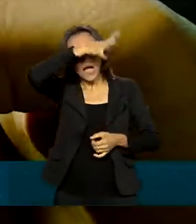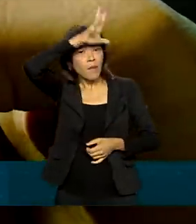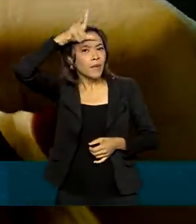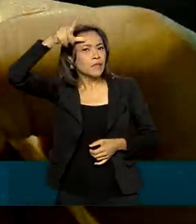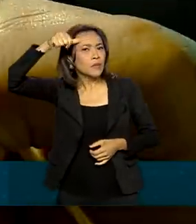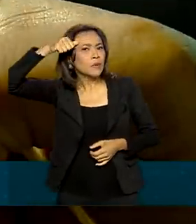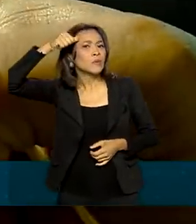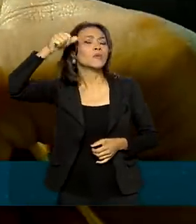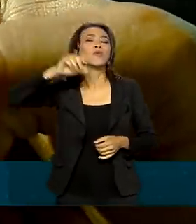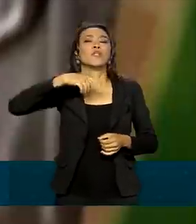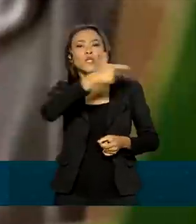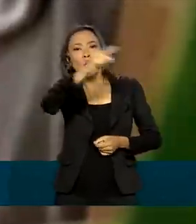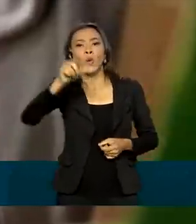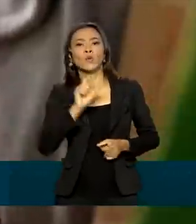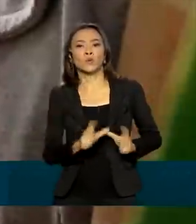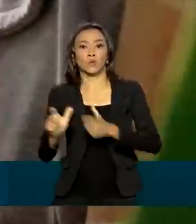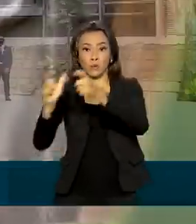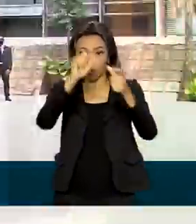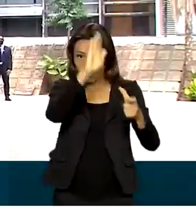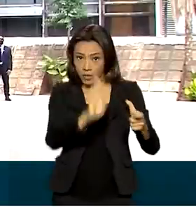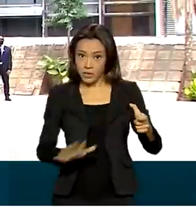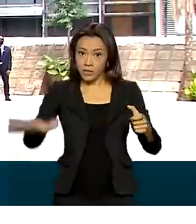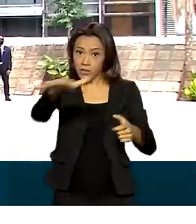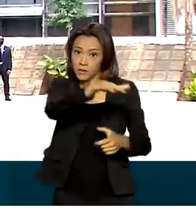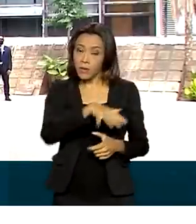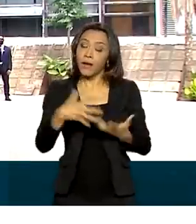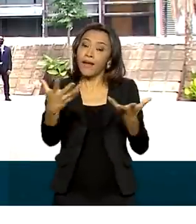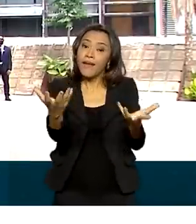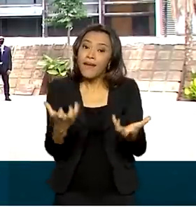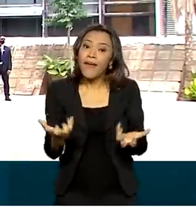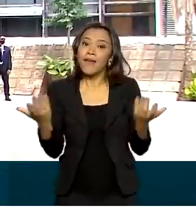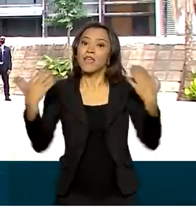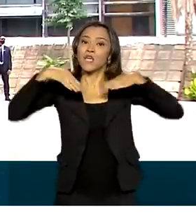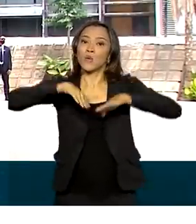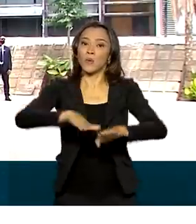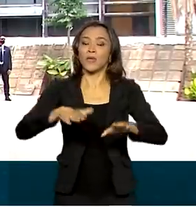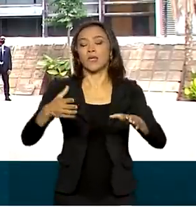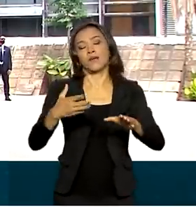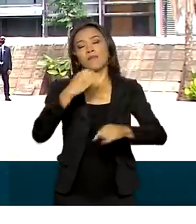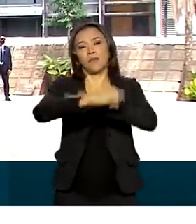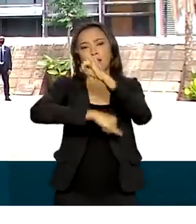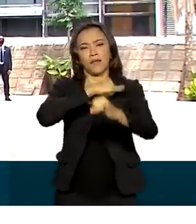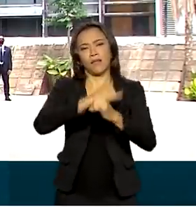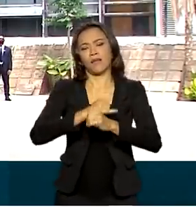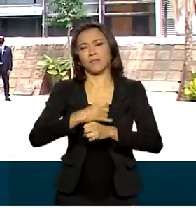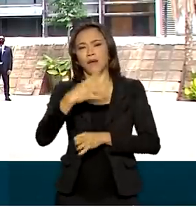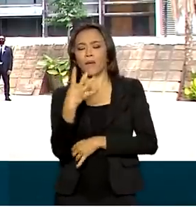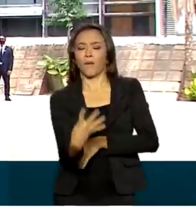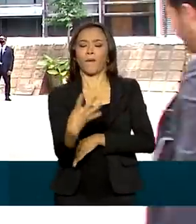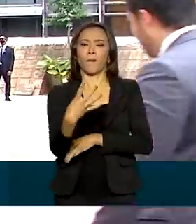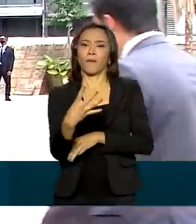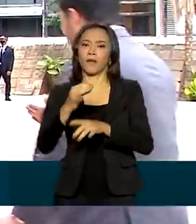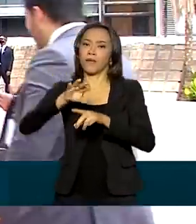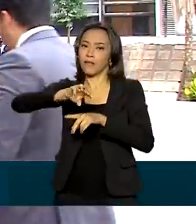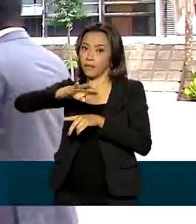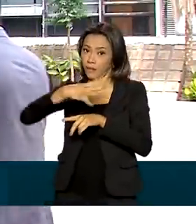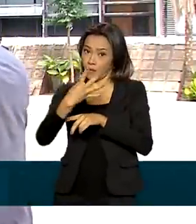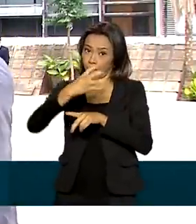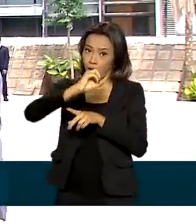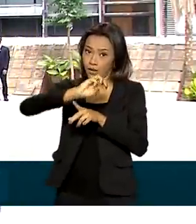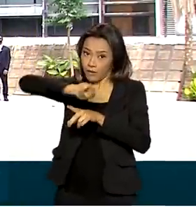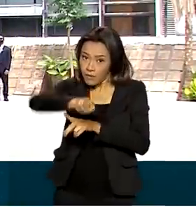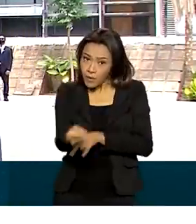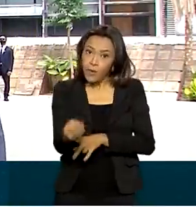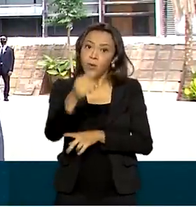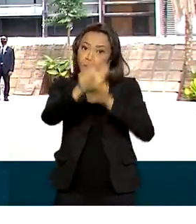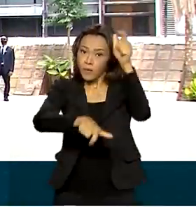O governo quer garantir condições mínimas para a inclusão digital de 40 milhões de brasileiros. A expectativa é que a implantação do